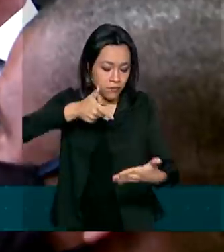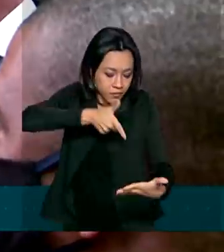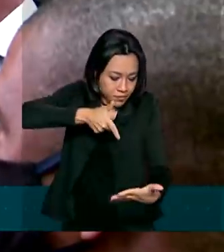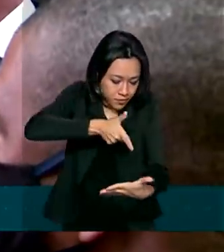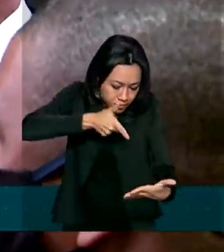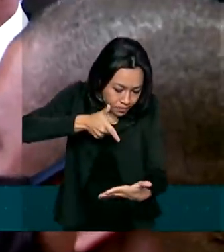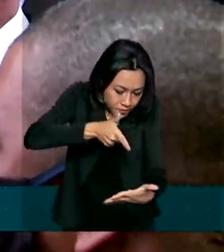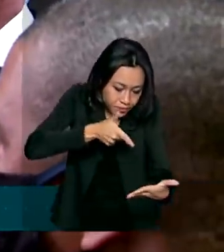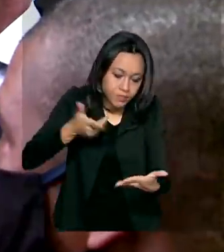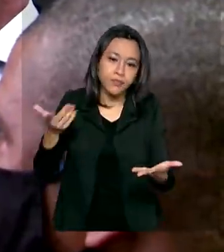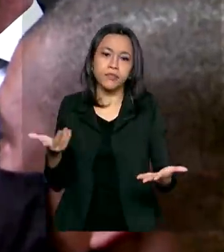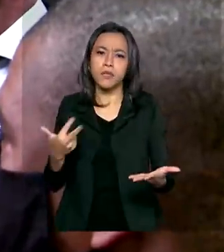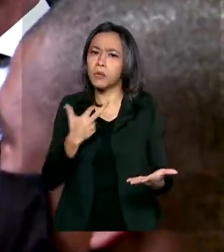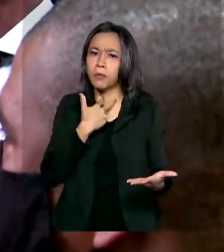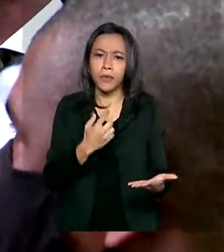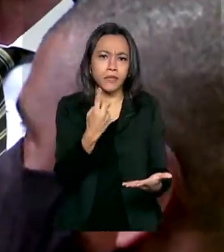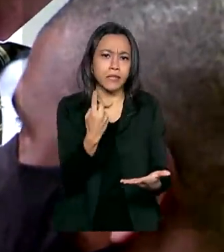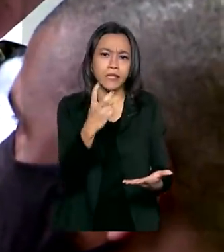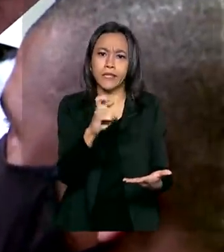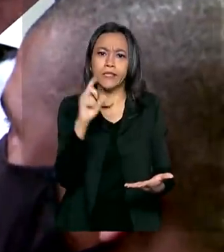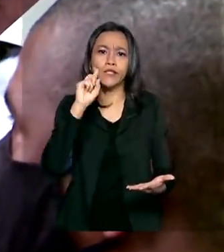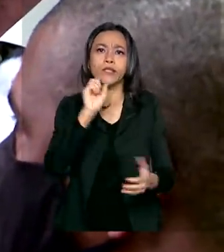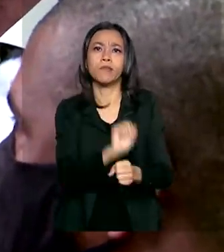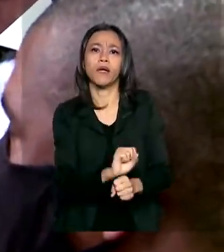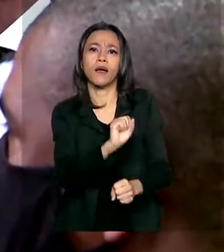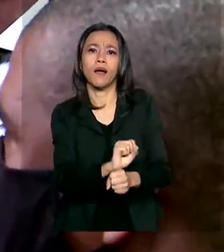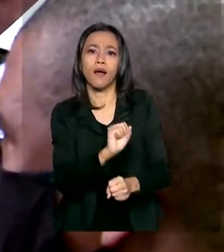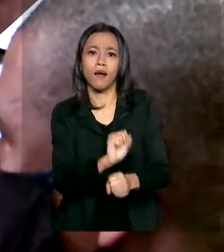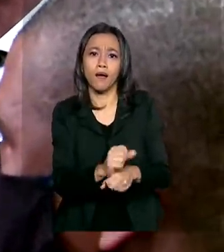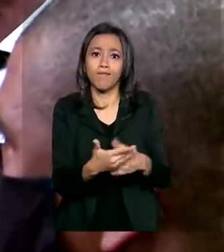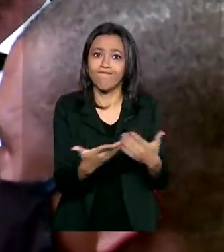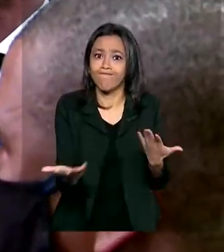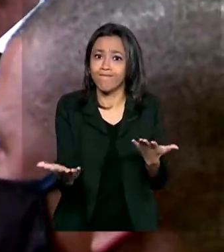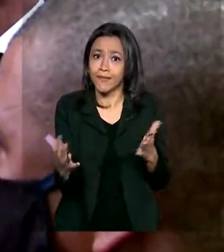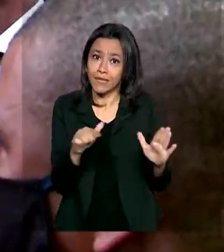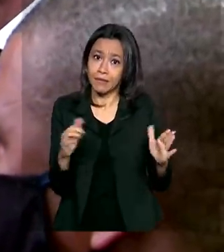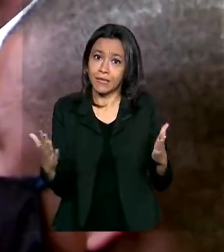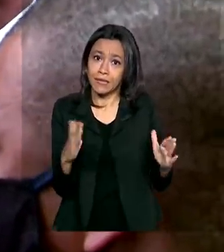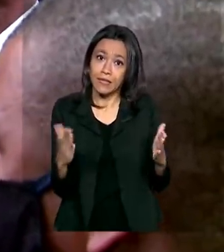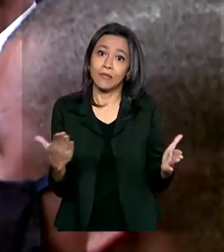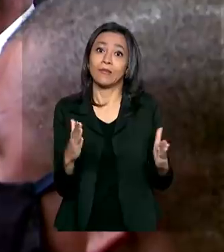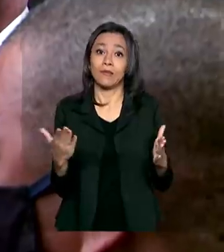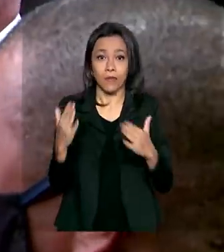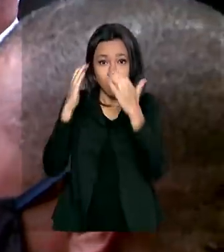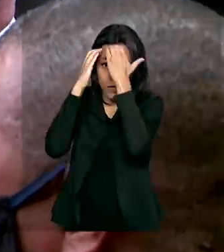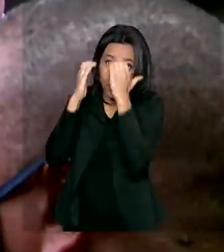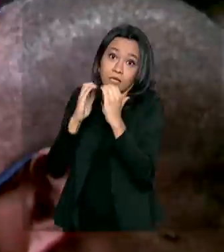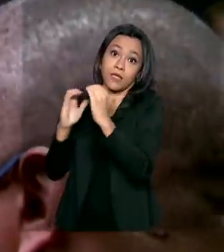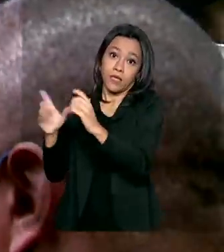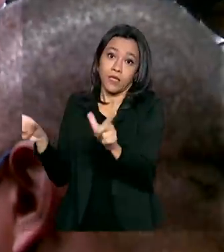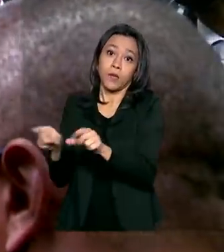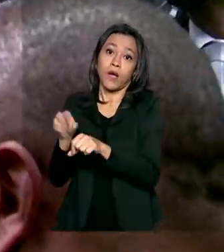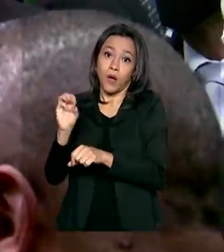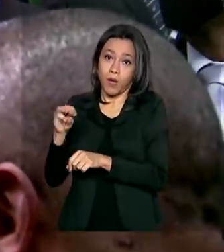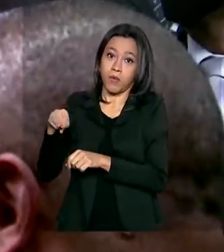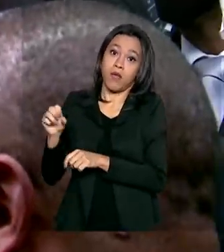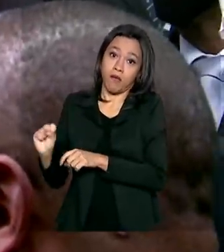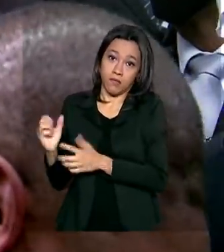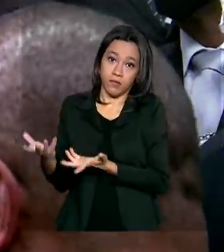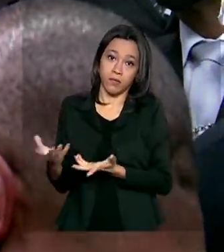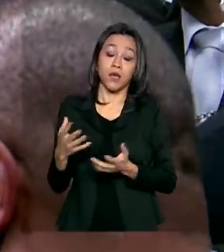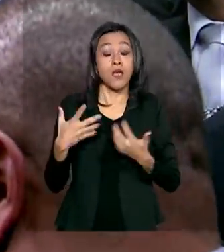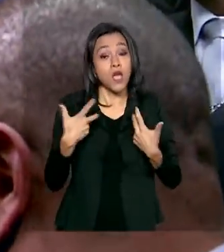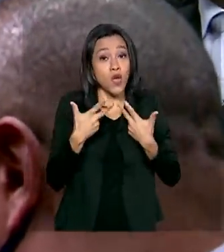não poderia esperar mais 15 dias para atender o que seria o regramento da Organização Mundial da Saúde, eu informo